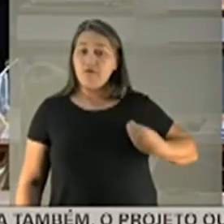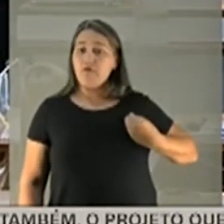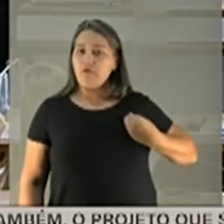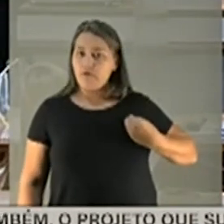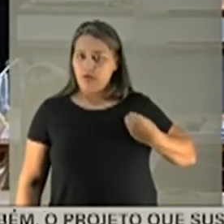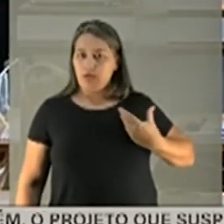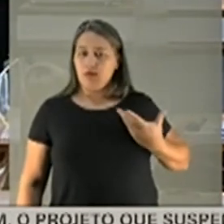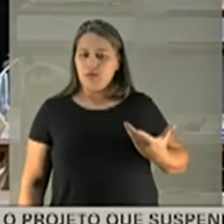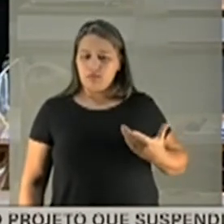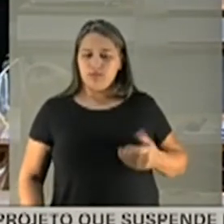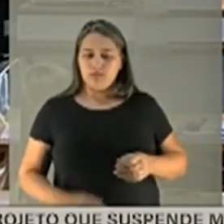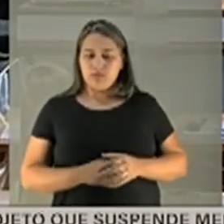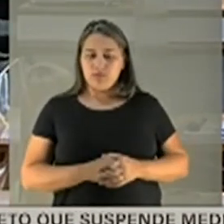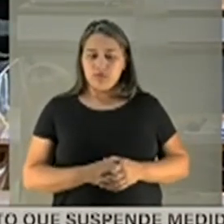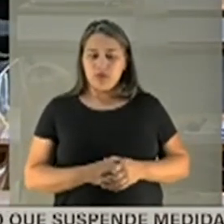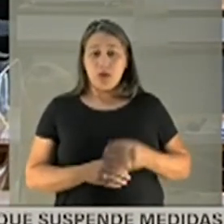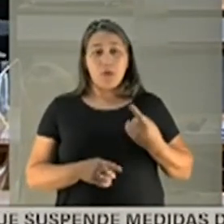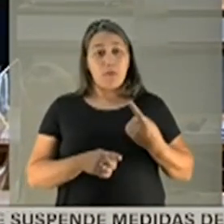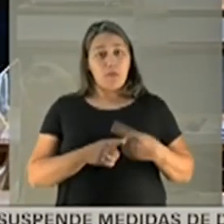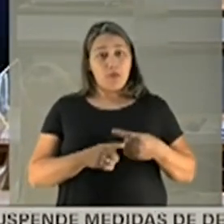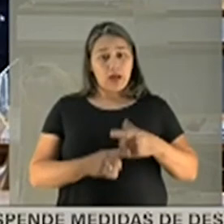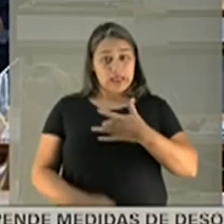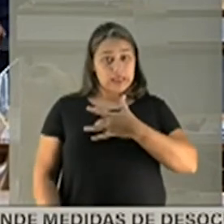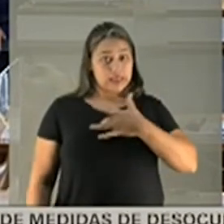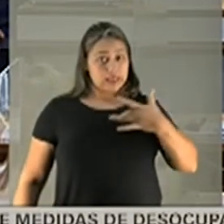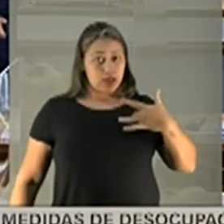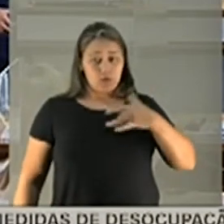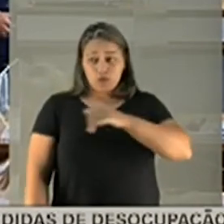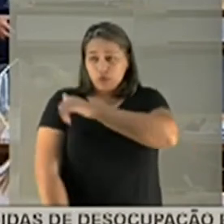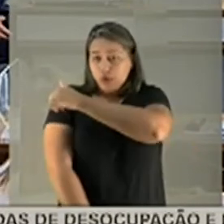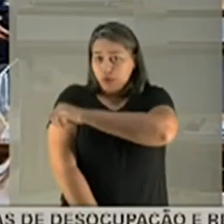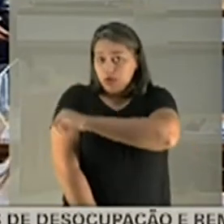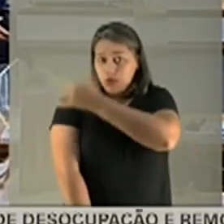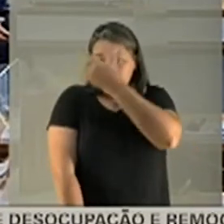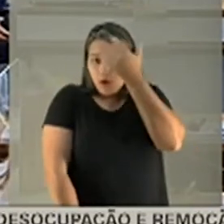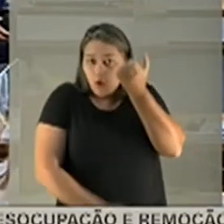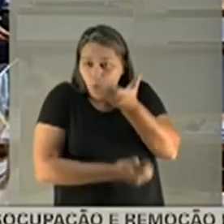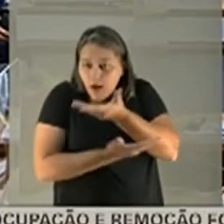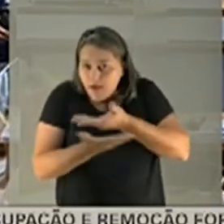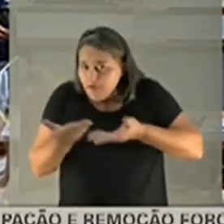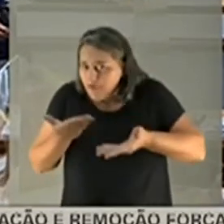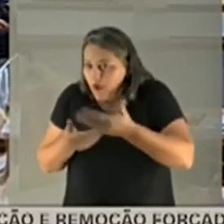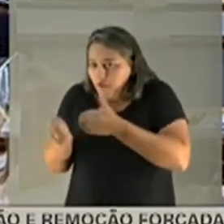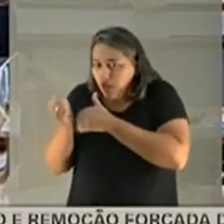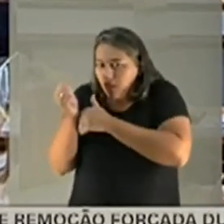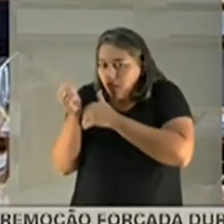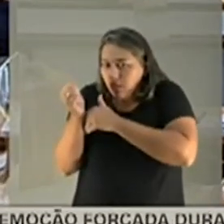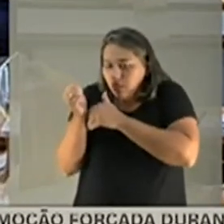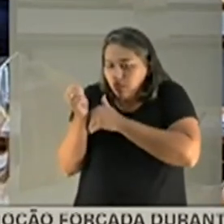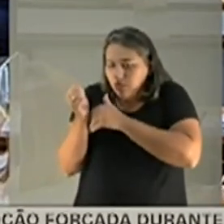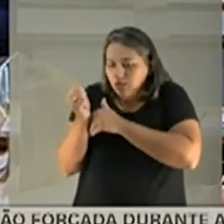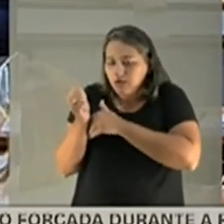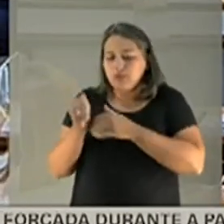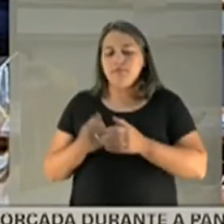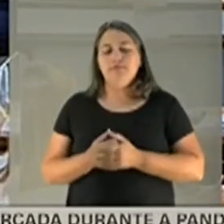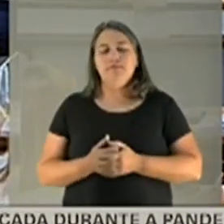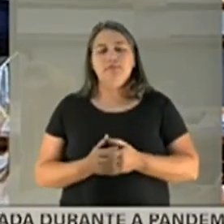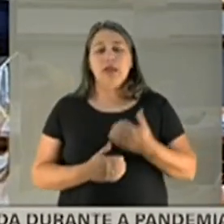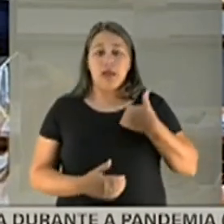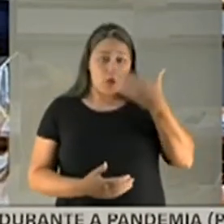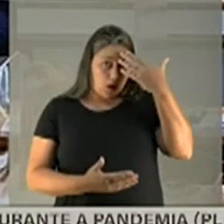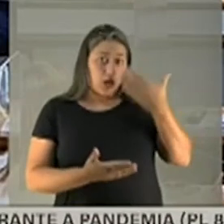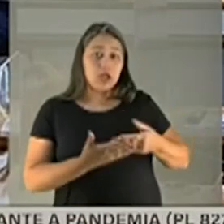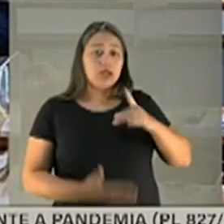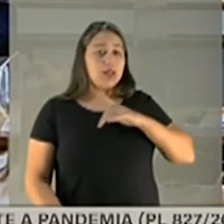eu tenho certeza, porque a máfia da saúde no Rio de Janeiro e quem está envolvido por trás dele, que tenho certeza que tem miliciano